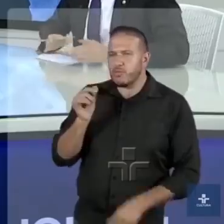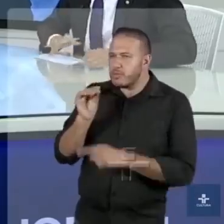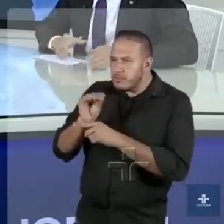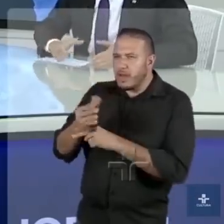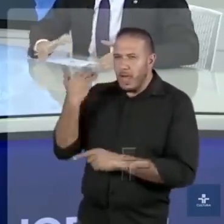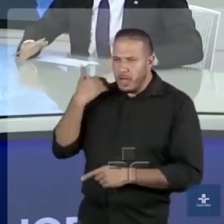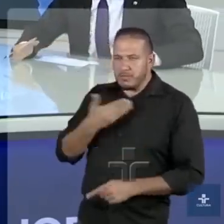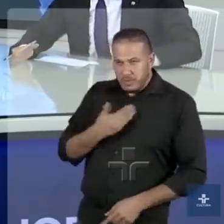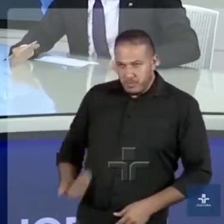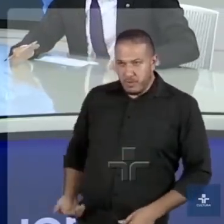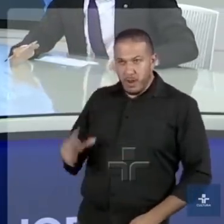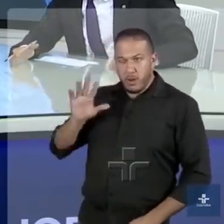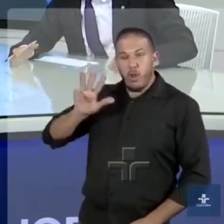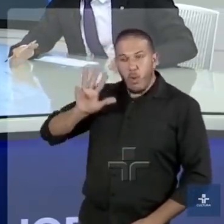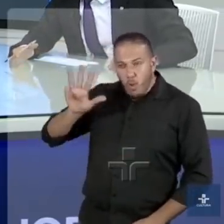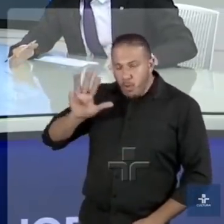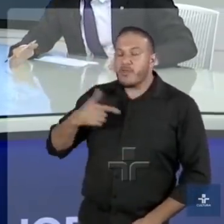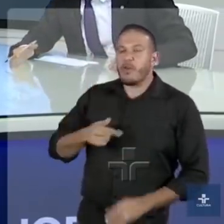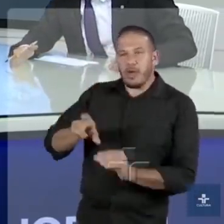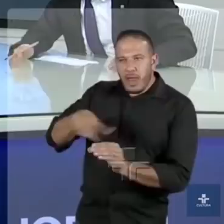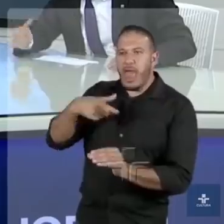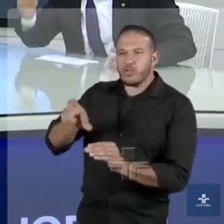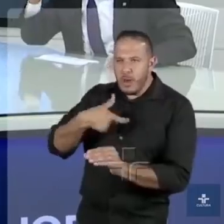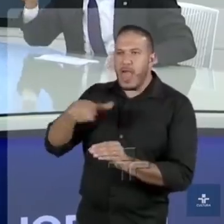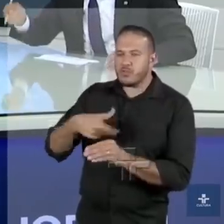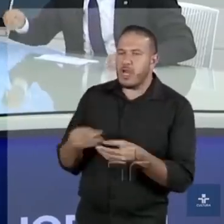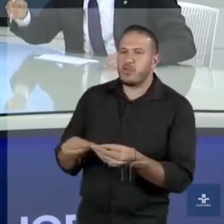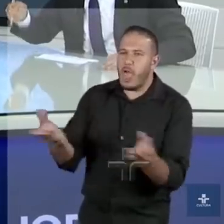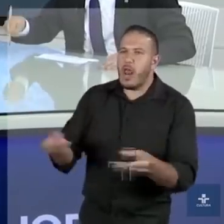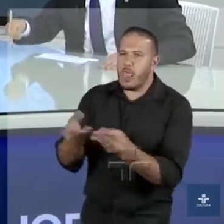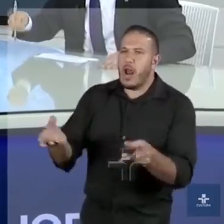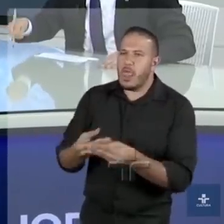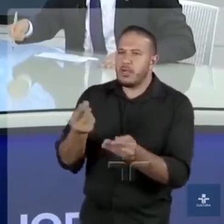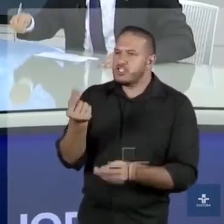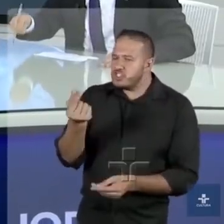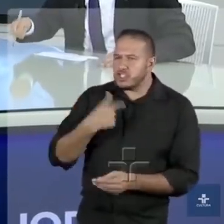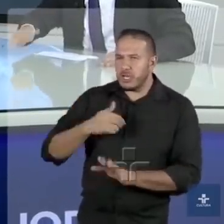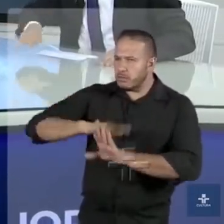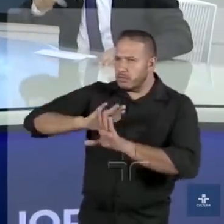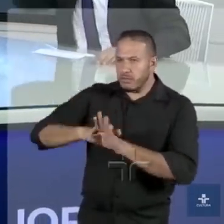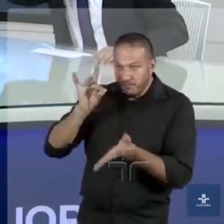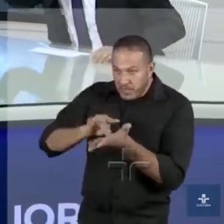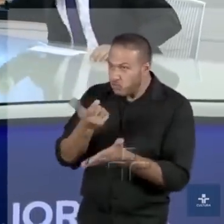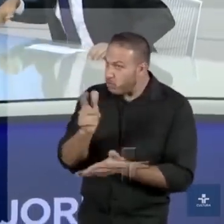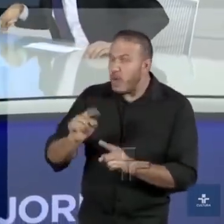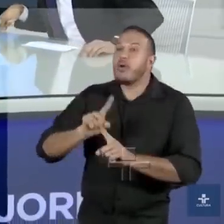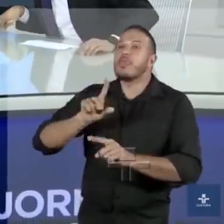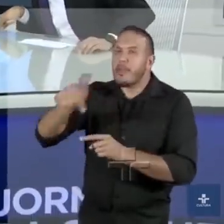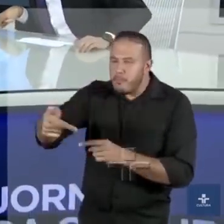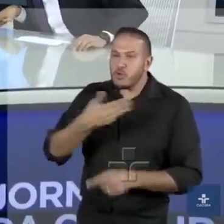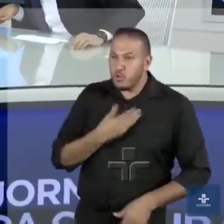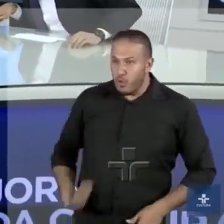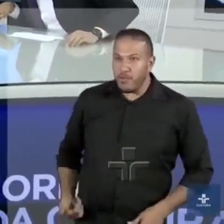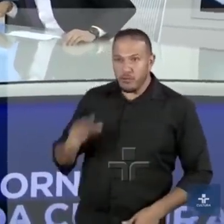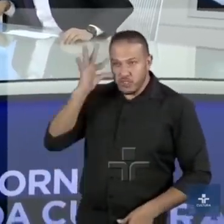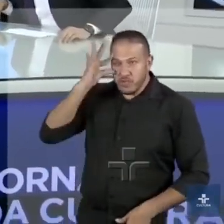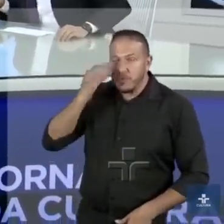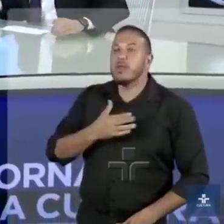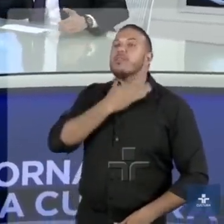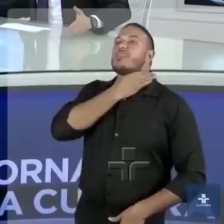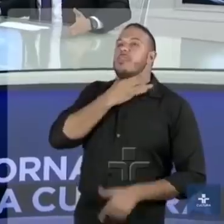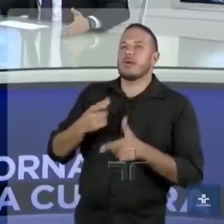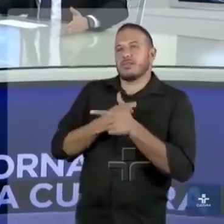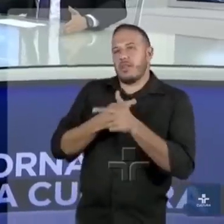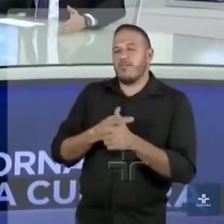Lula valeu. Estou sustentando que na era Lula foi crédito concedido, dinheiro artificialmente colocado na economia, e depois no governo Dilma a gente pagou a conta do governo Lula.